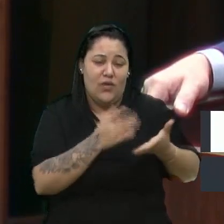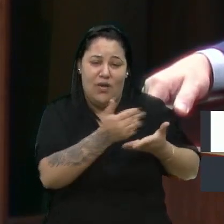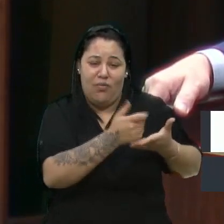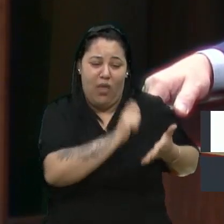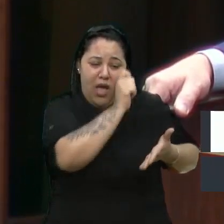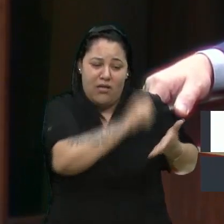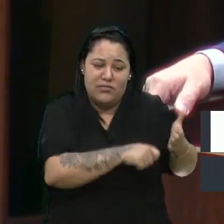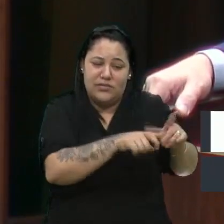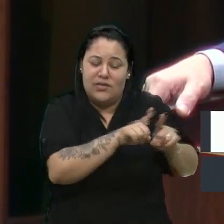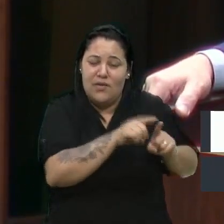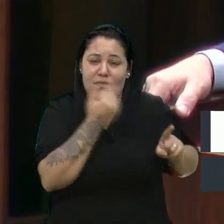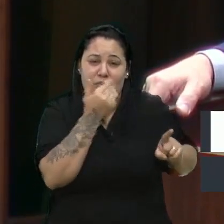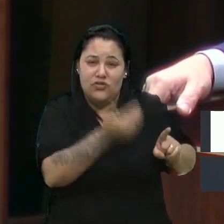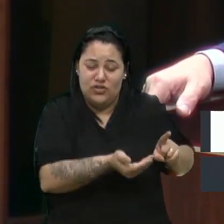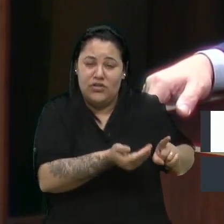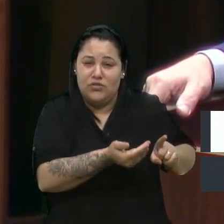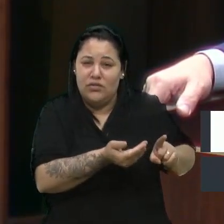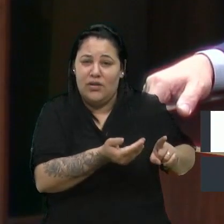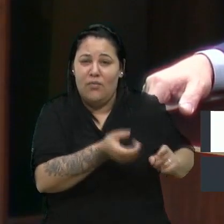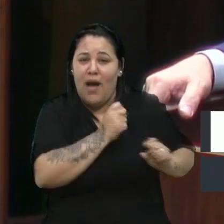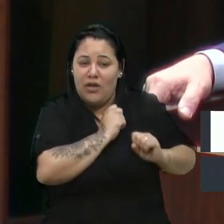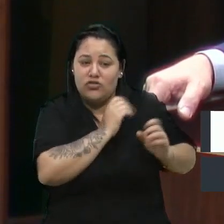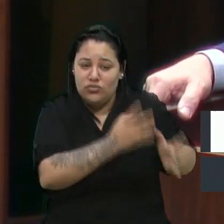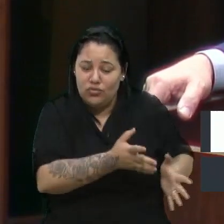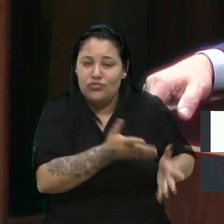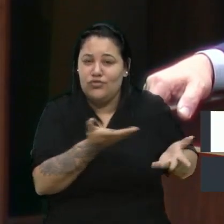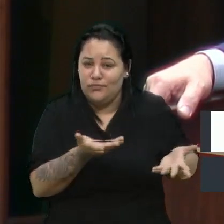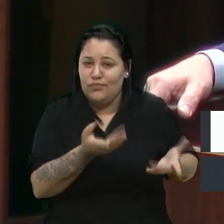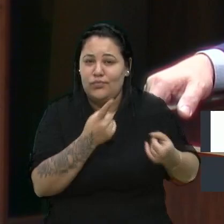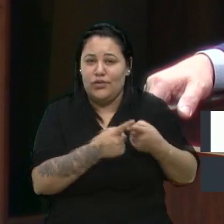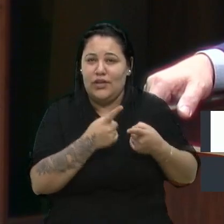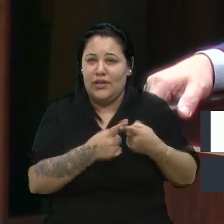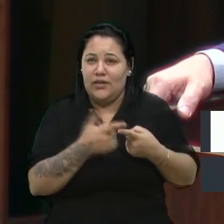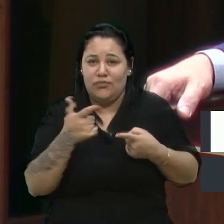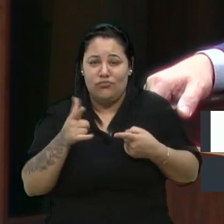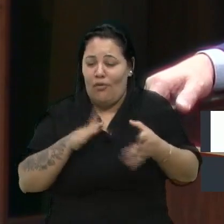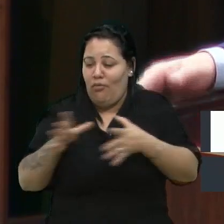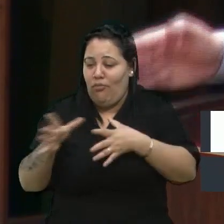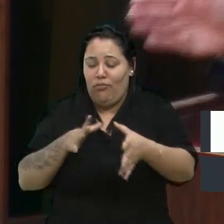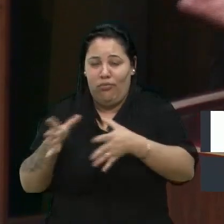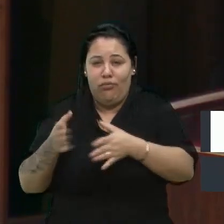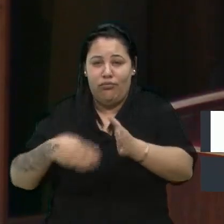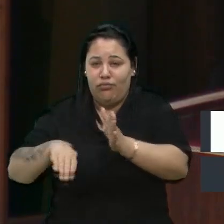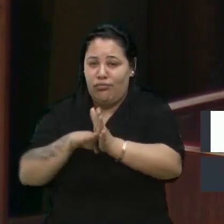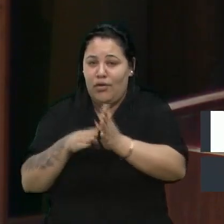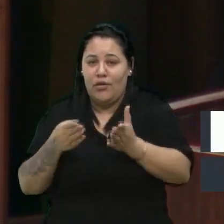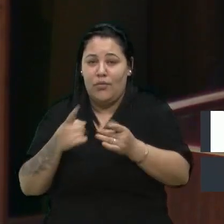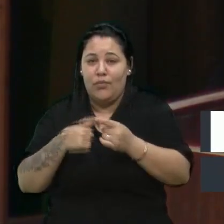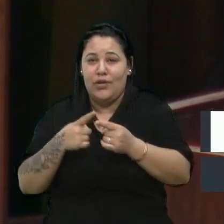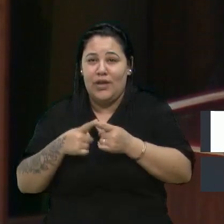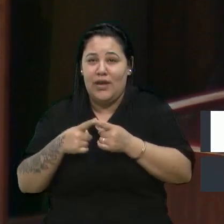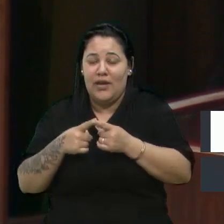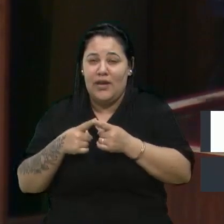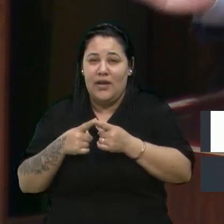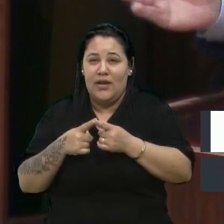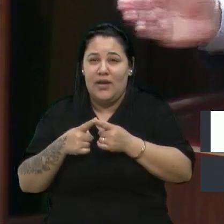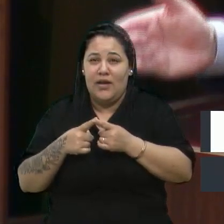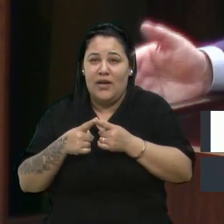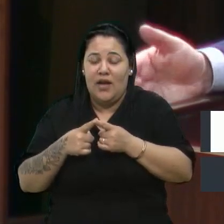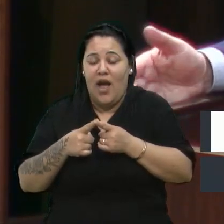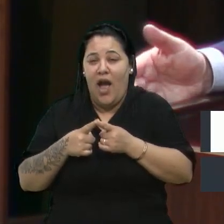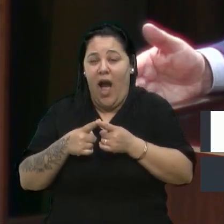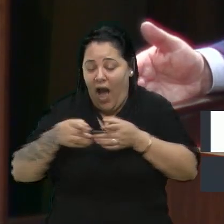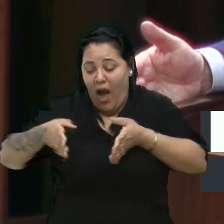providências na questão do estacionamento. Então, como a rua, ela permite até o